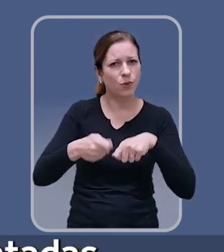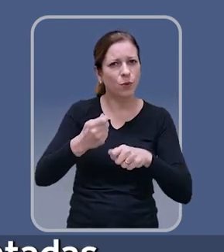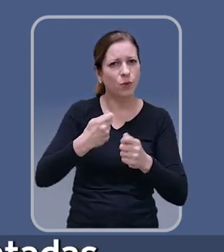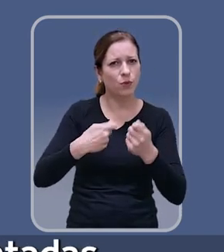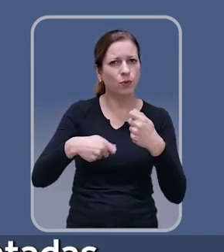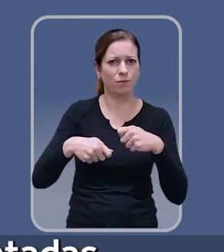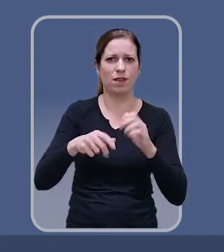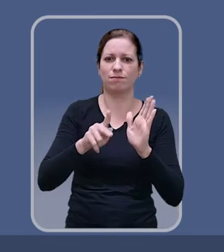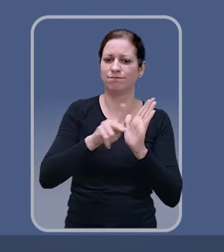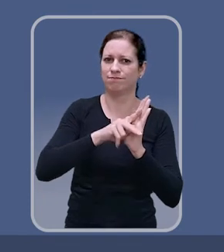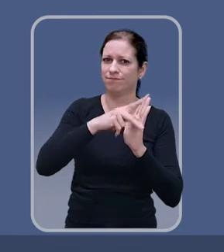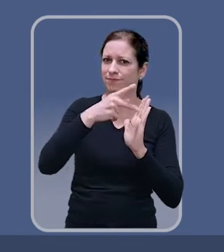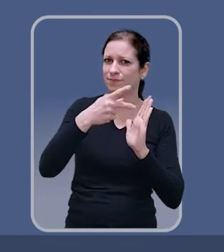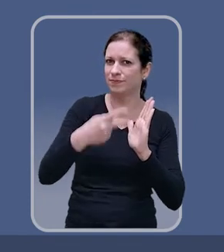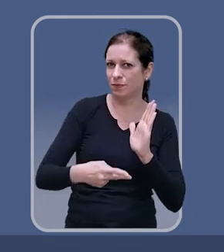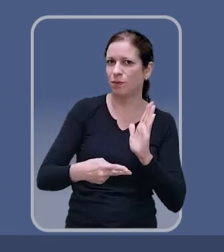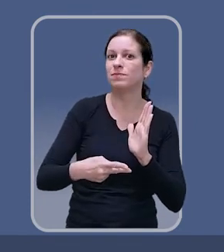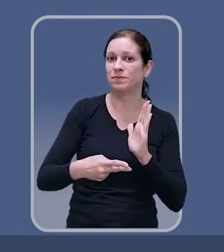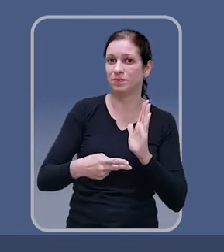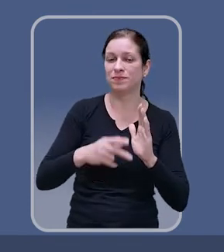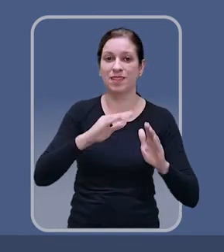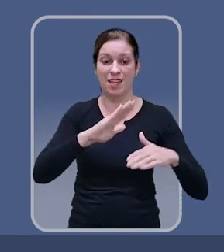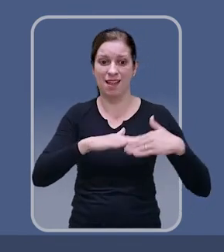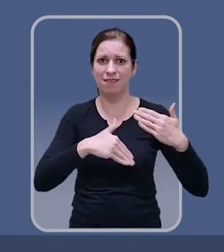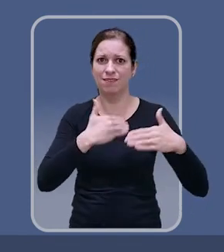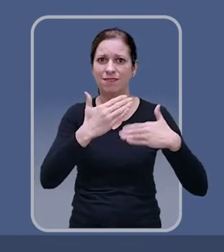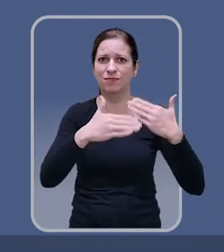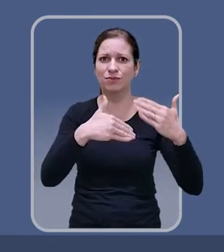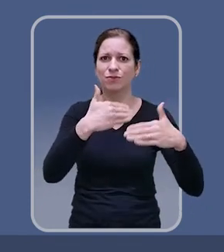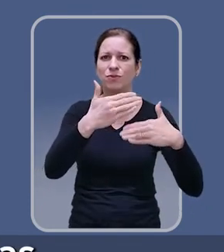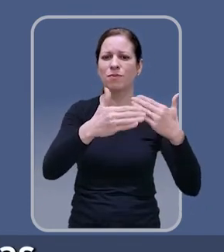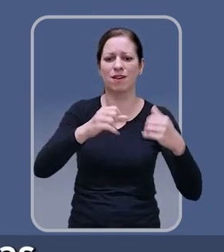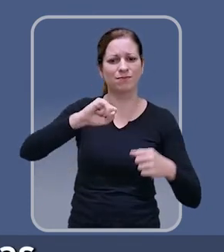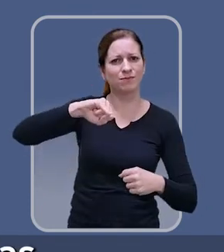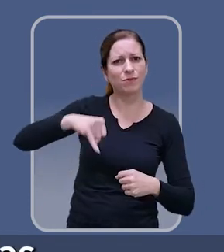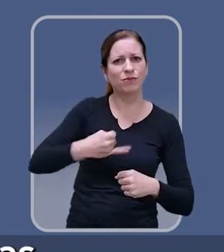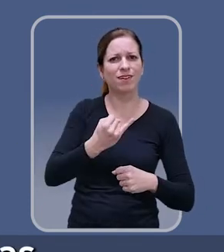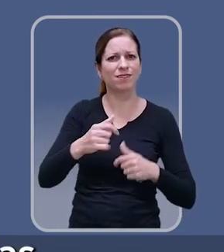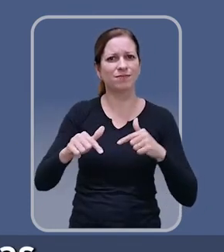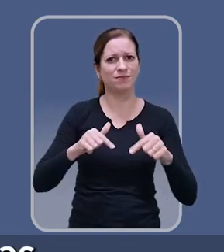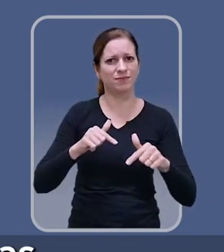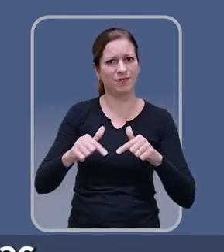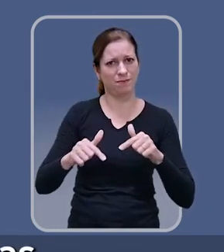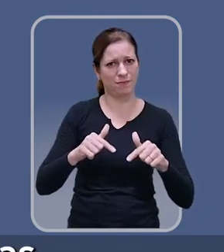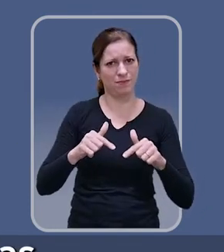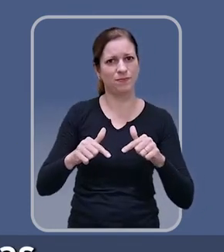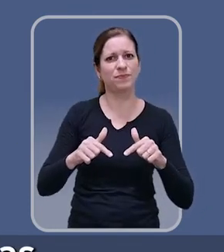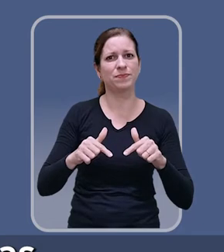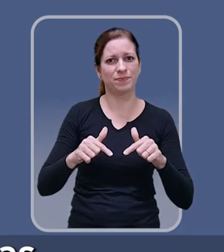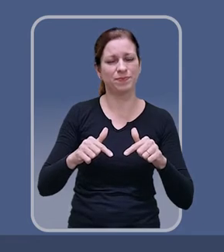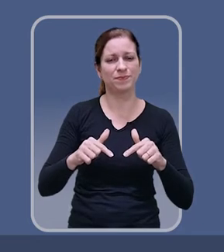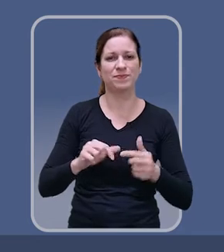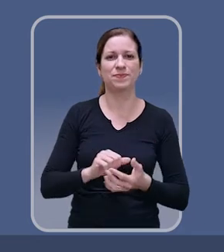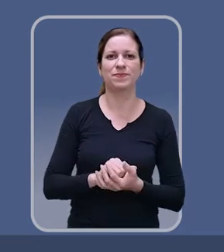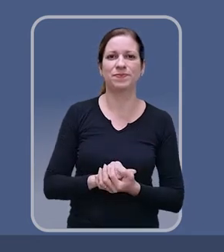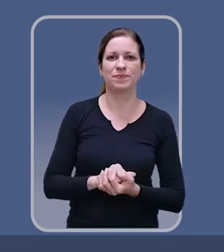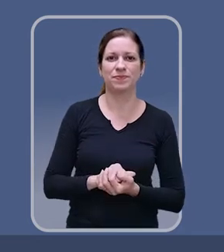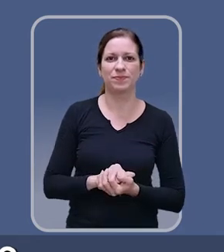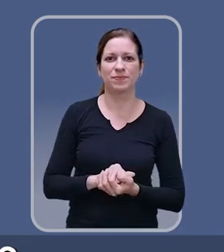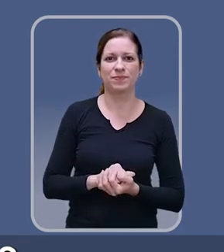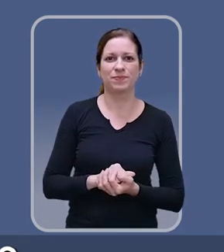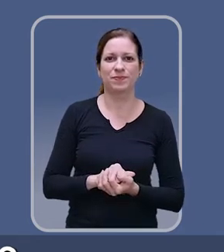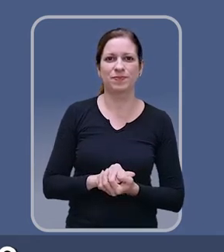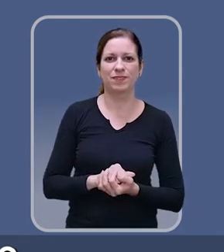que vão ser implementadas naquele bairro, elas entendam essas virtudes e elas sejam ampliadas, favorecidas, para que a gente